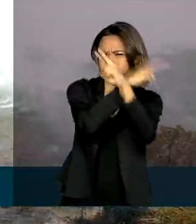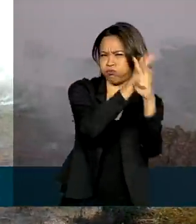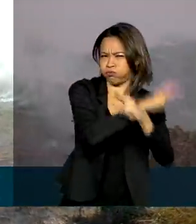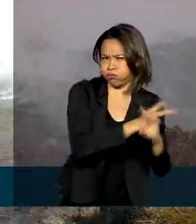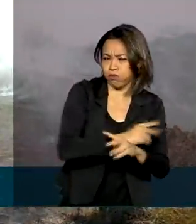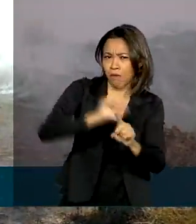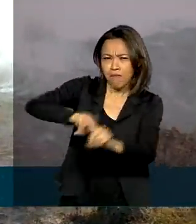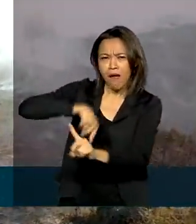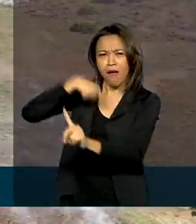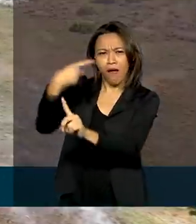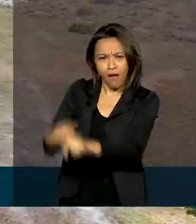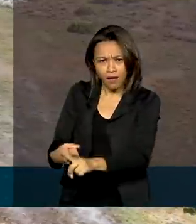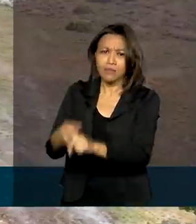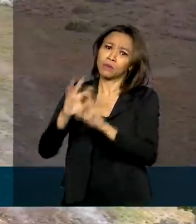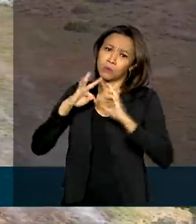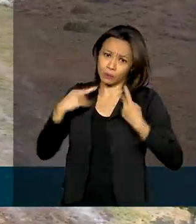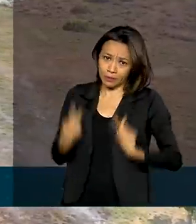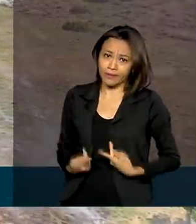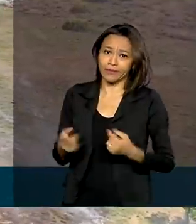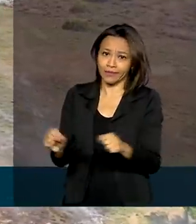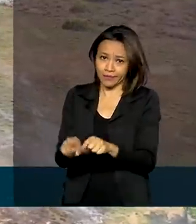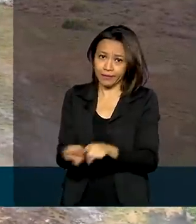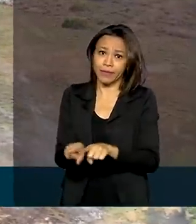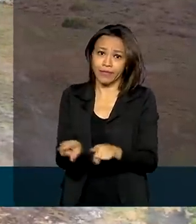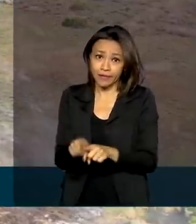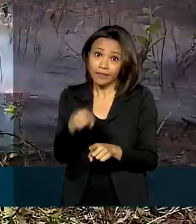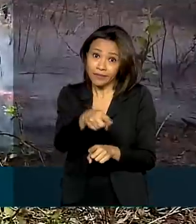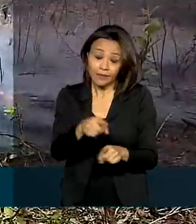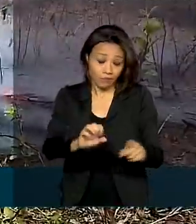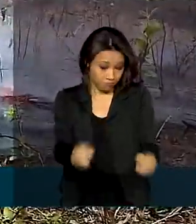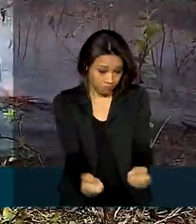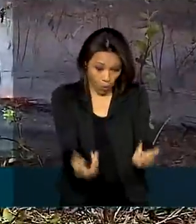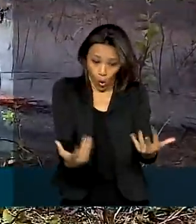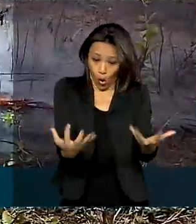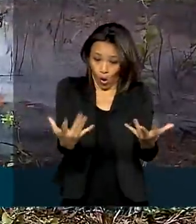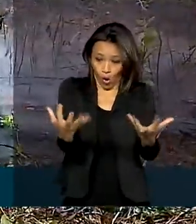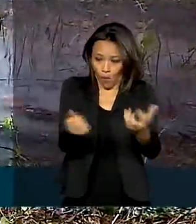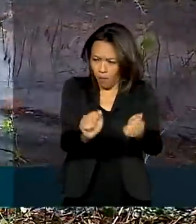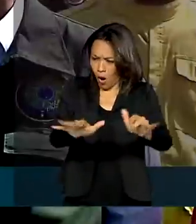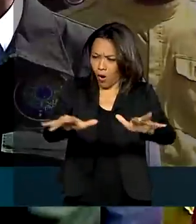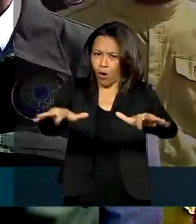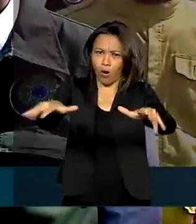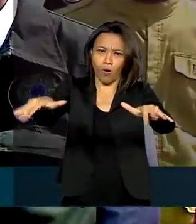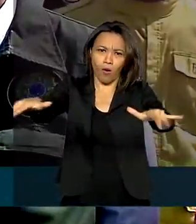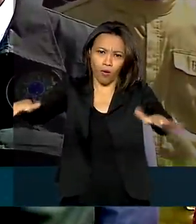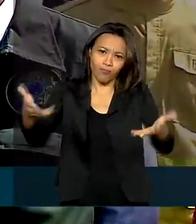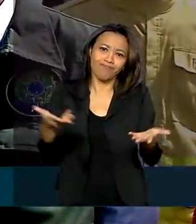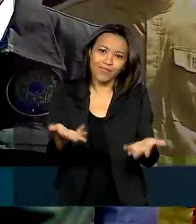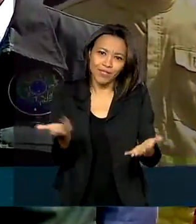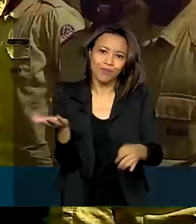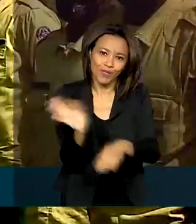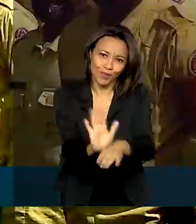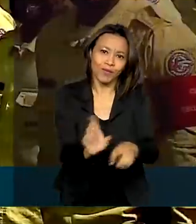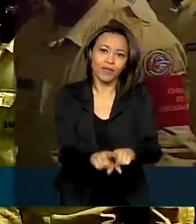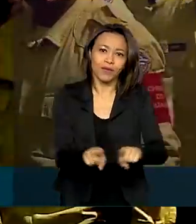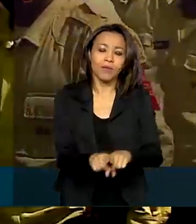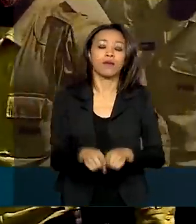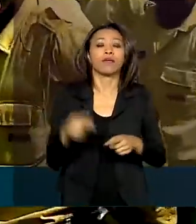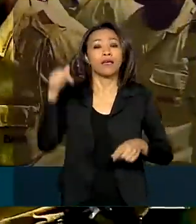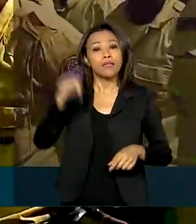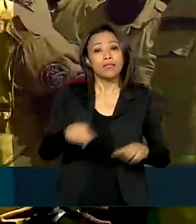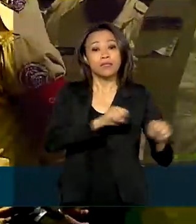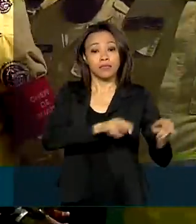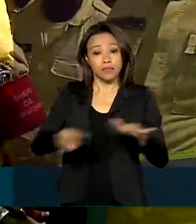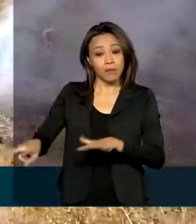somados à ação humana, segundo o ministro, contribuem para que o fogo se espalhe. Nesta semana, o efetivo do governo